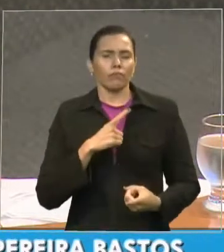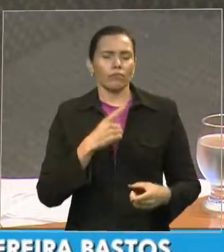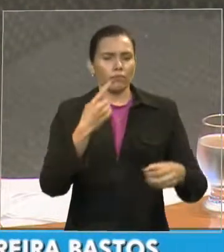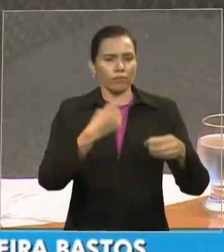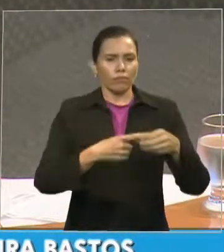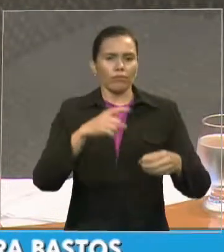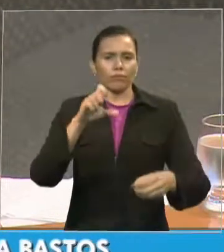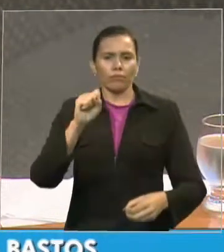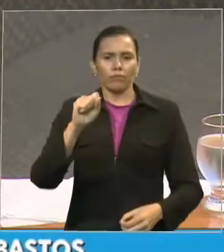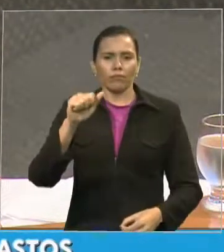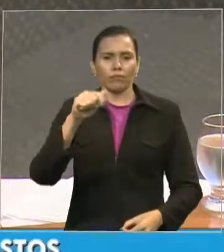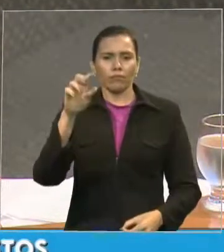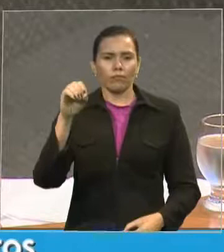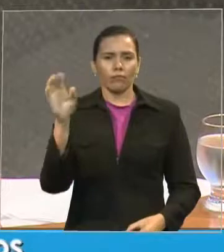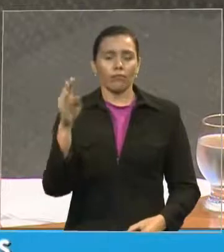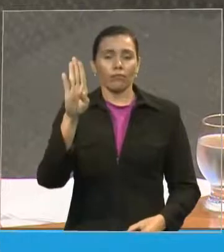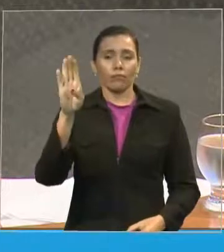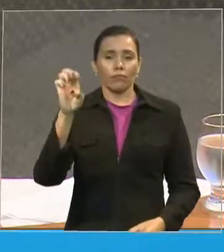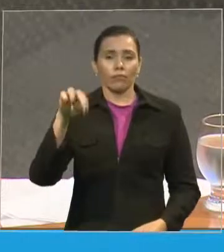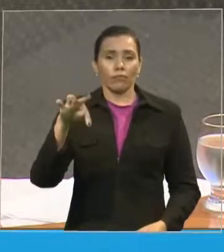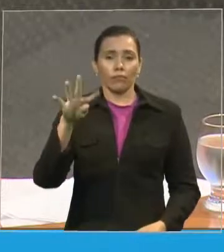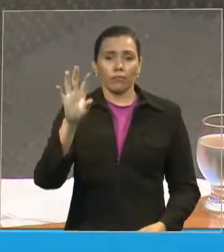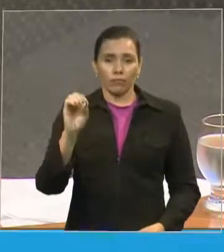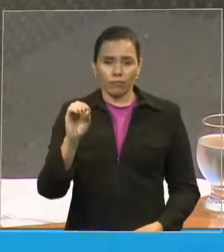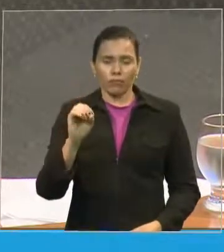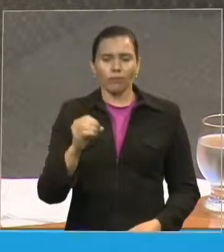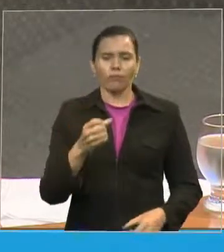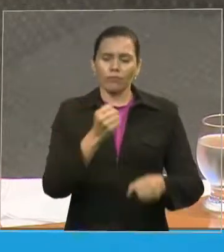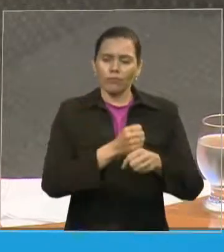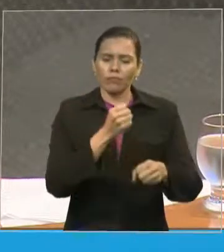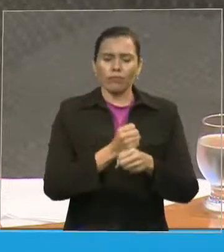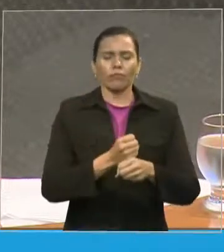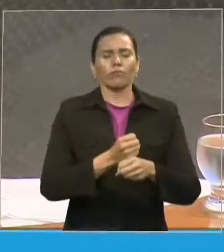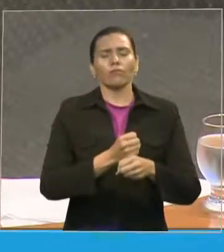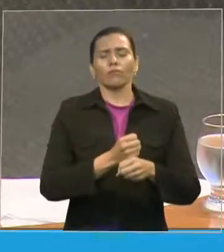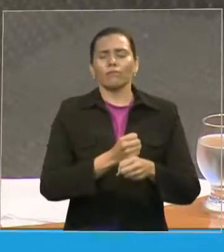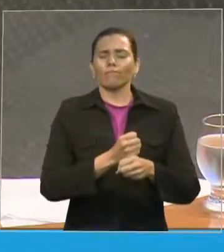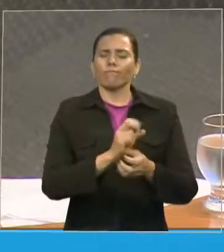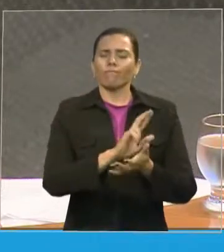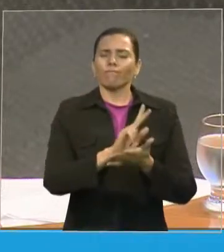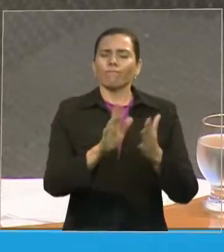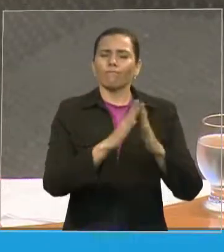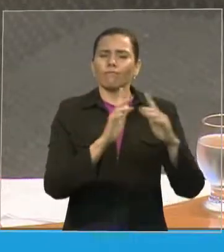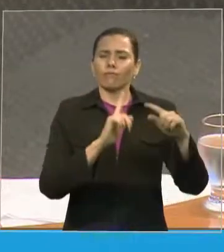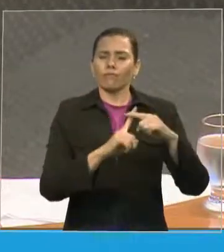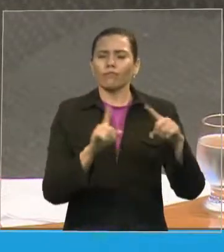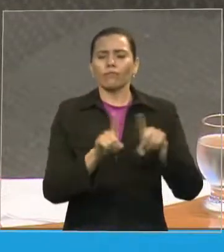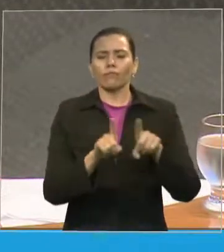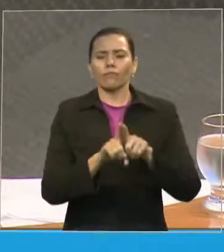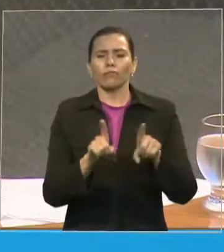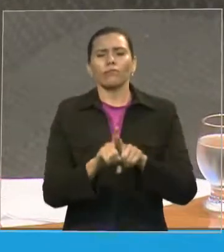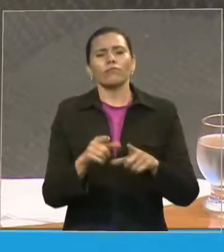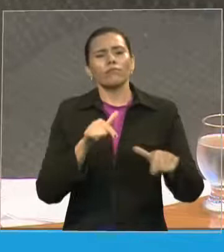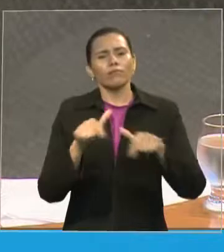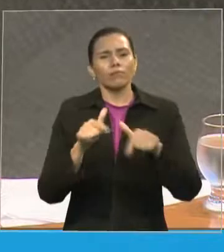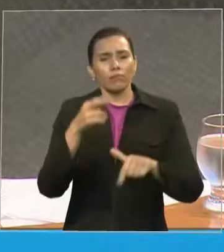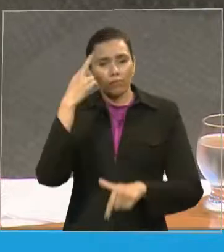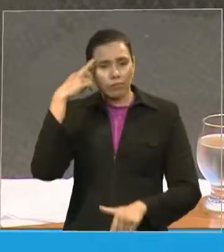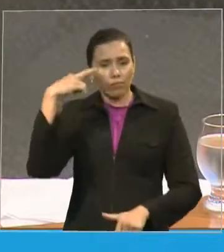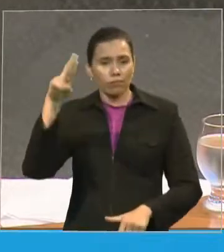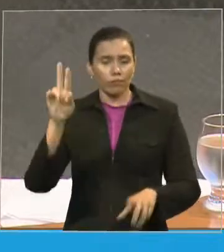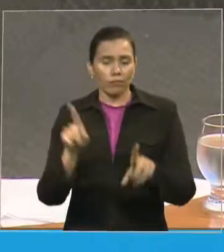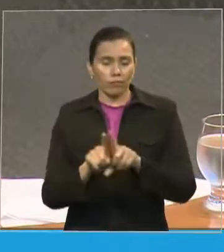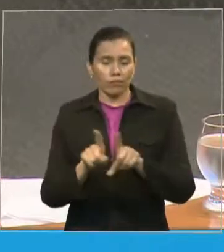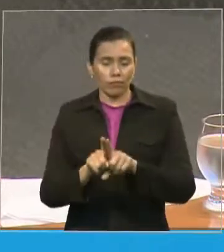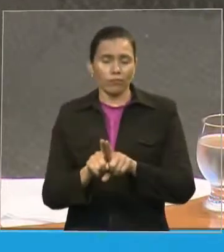Bento. Com a construção de várias igrejas. E trabalho sócio-espiritual, para a população carente.